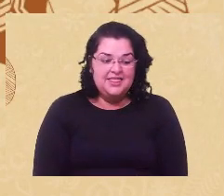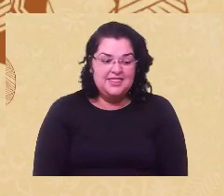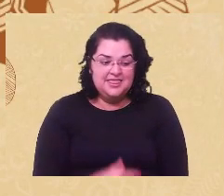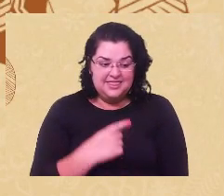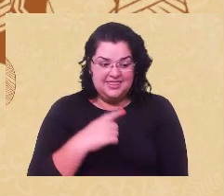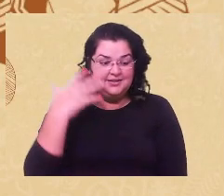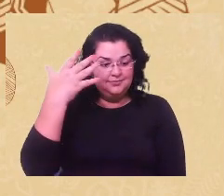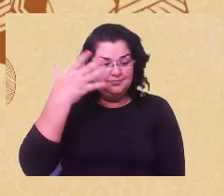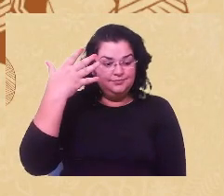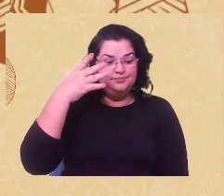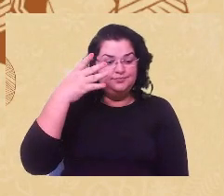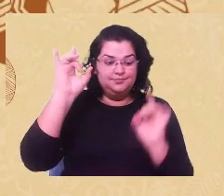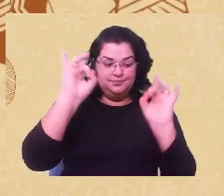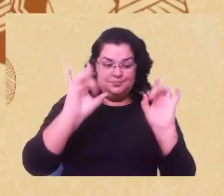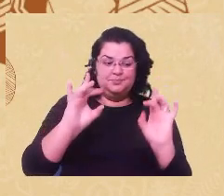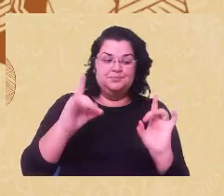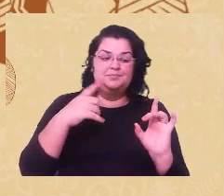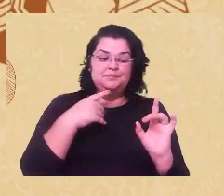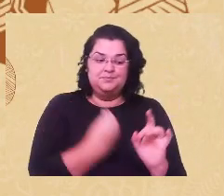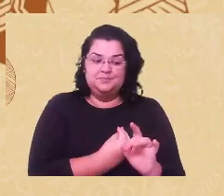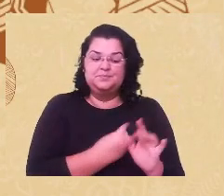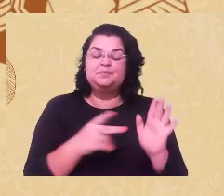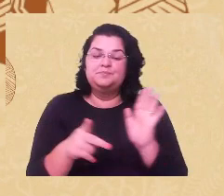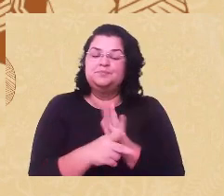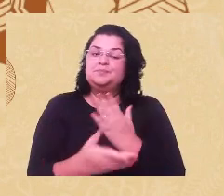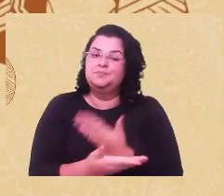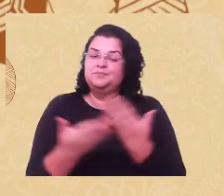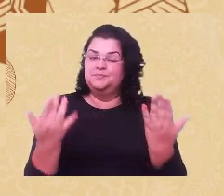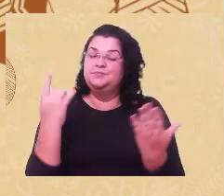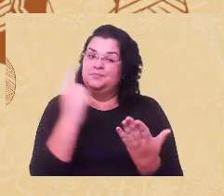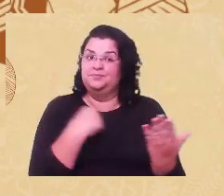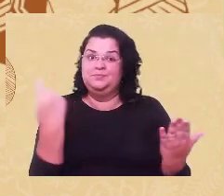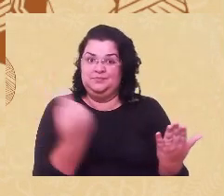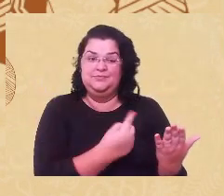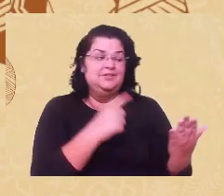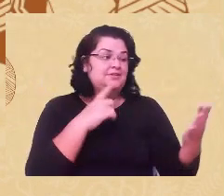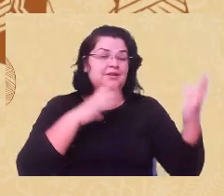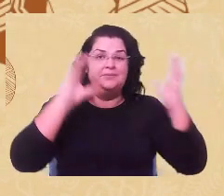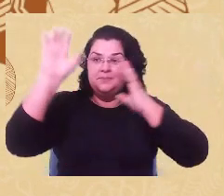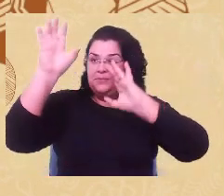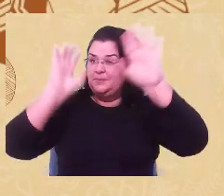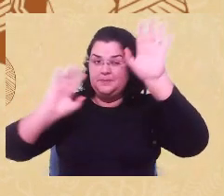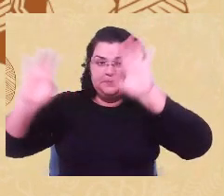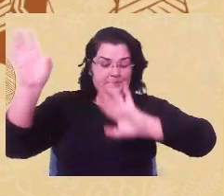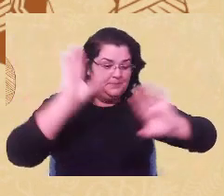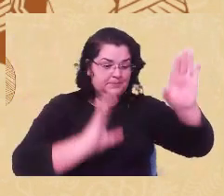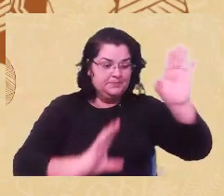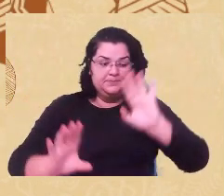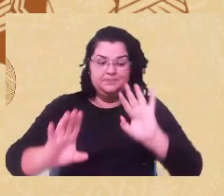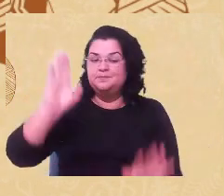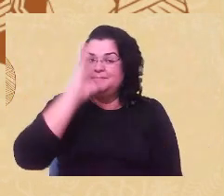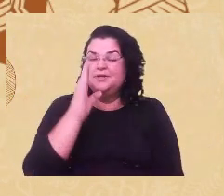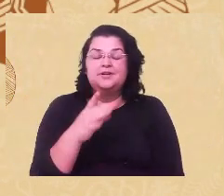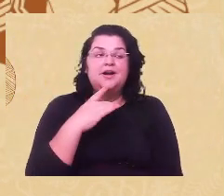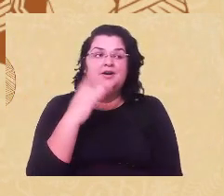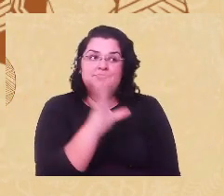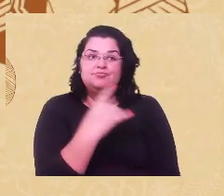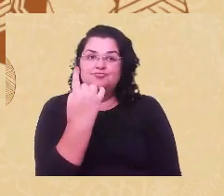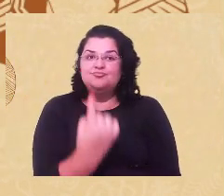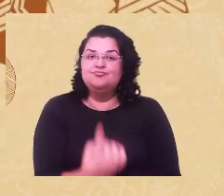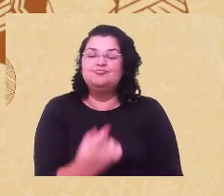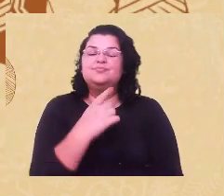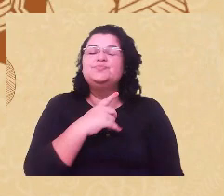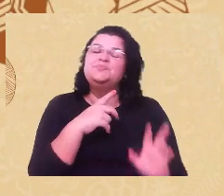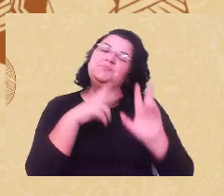vivendo. Então, acho que muitas de nós que estamos espalhadas pelo Brasil vivendo um pouco solitariamente algumas questões têm